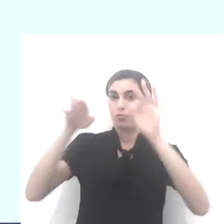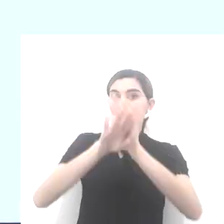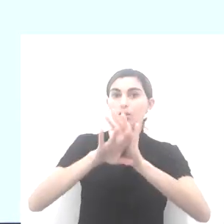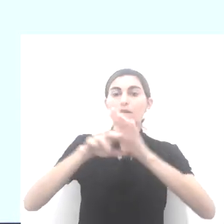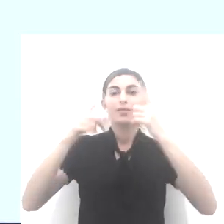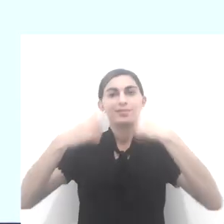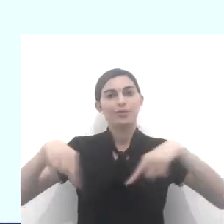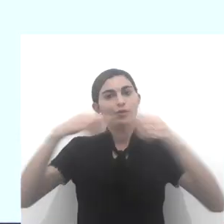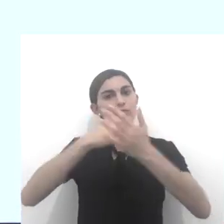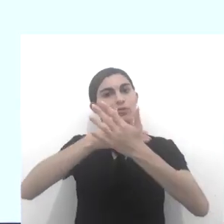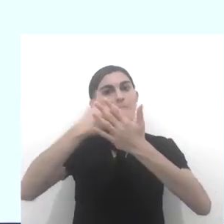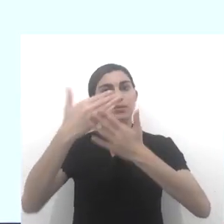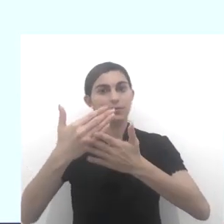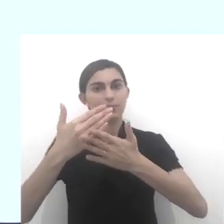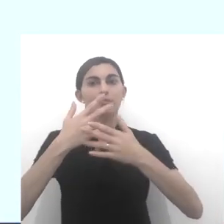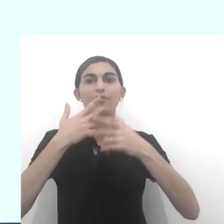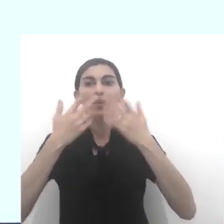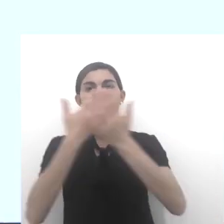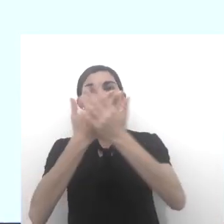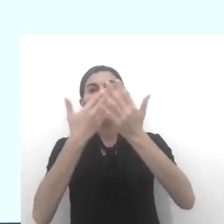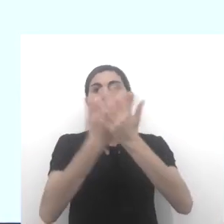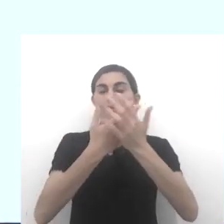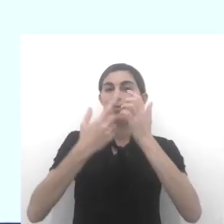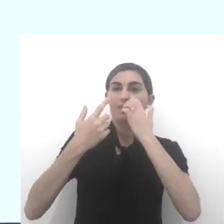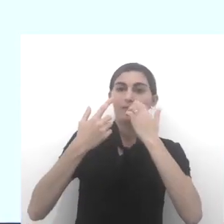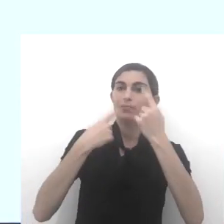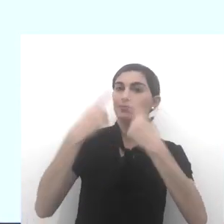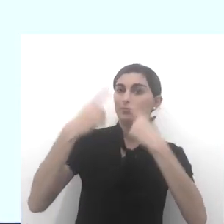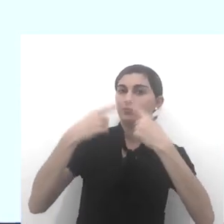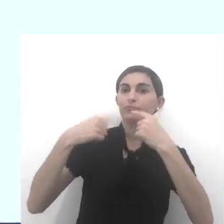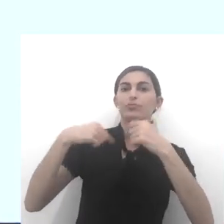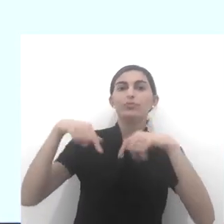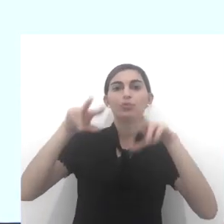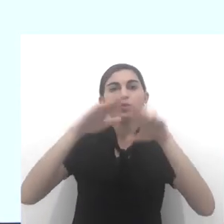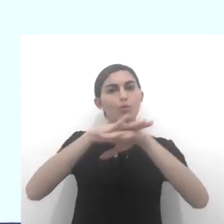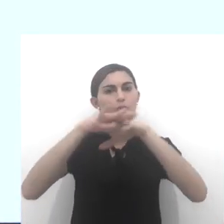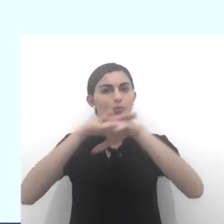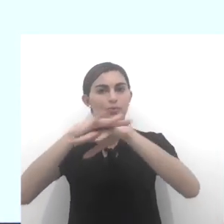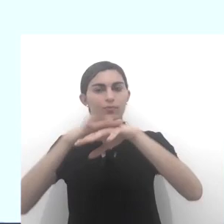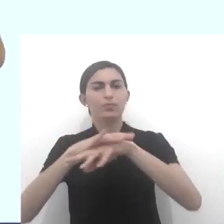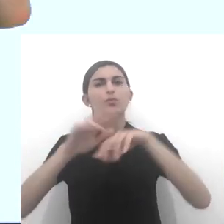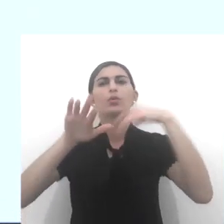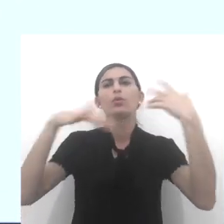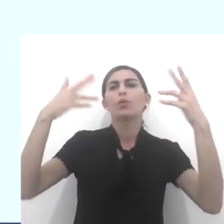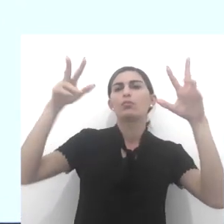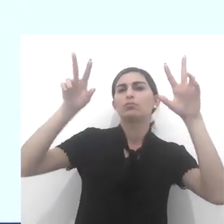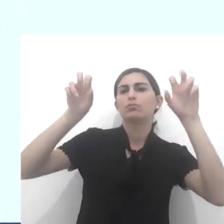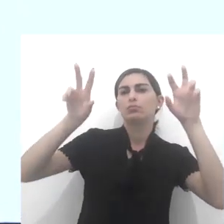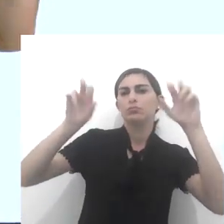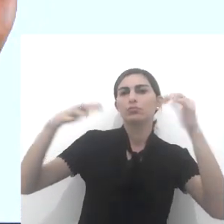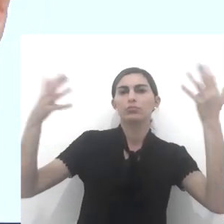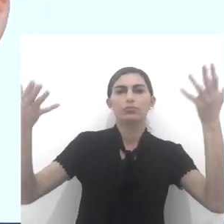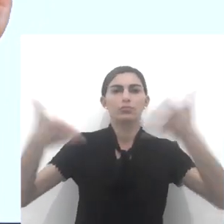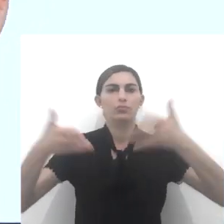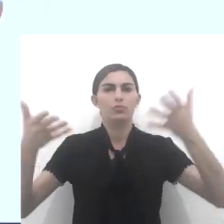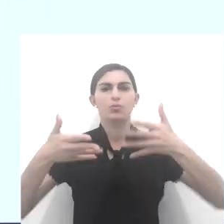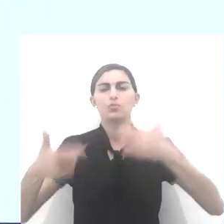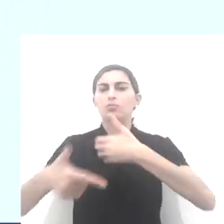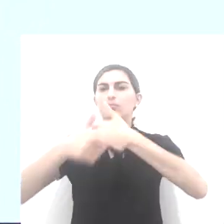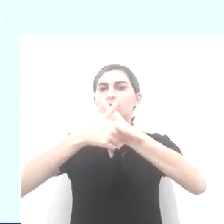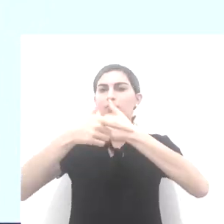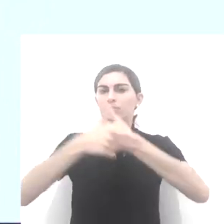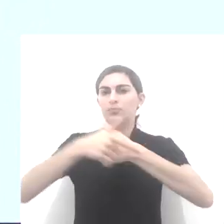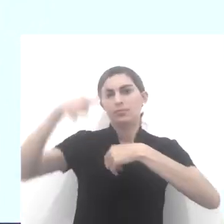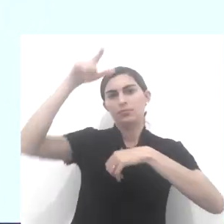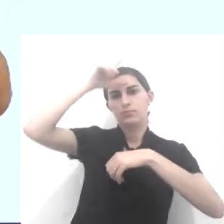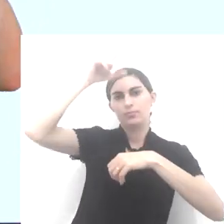cheguei, quando nós iniciamos a nossa aula, o nosso bate-papo, a nossa conversa, qual seria, hoje, o